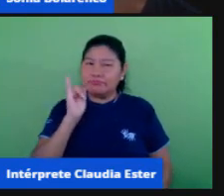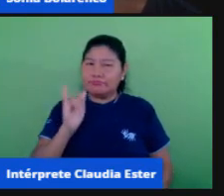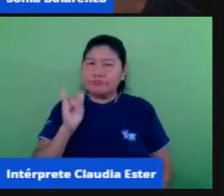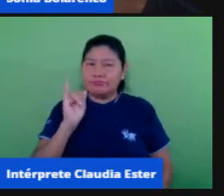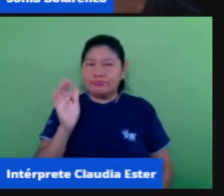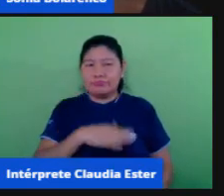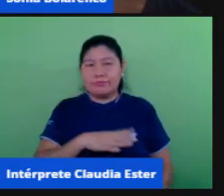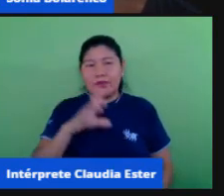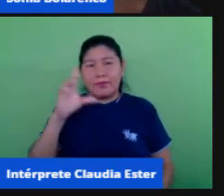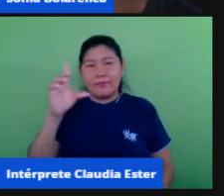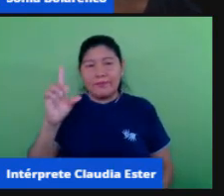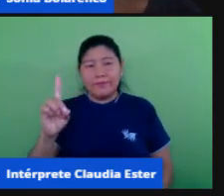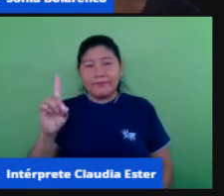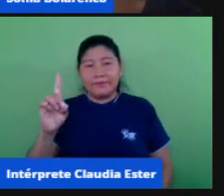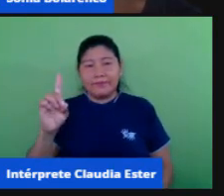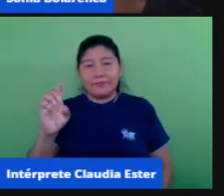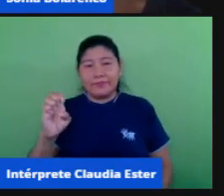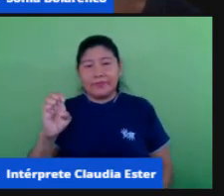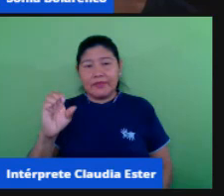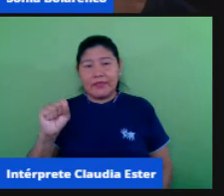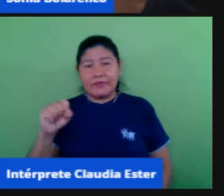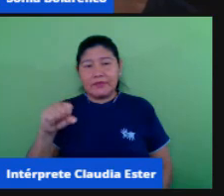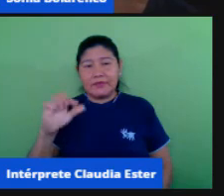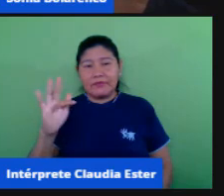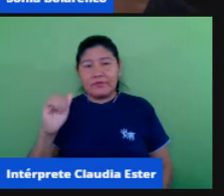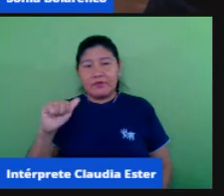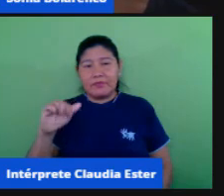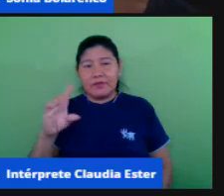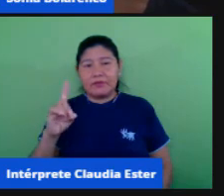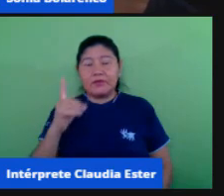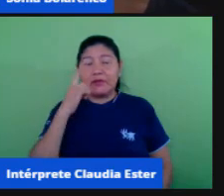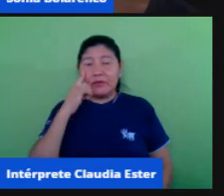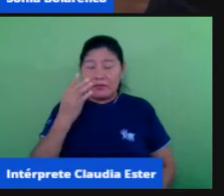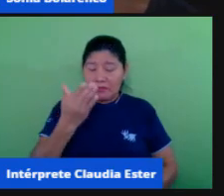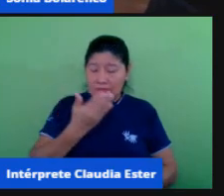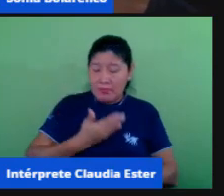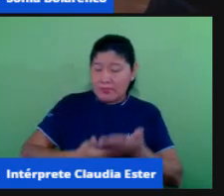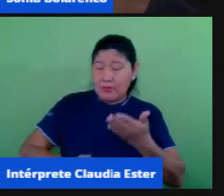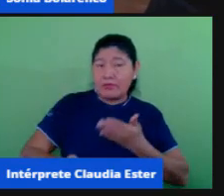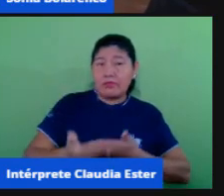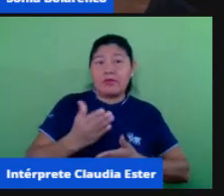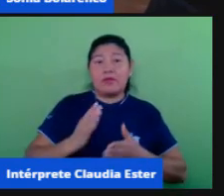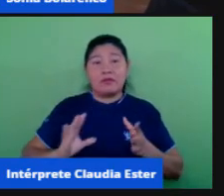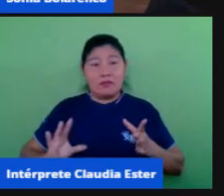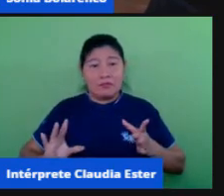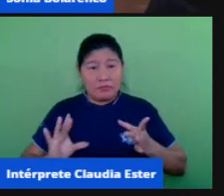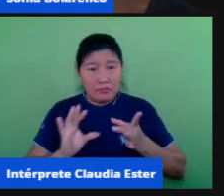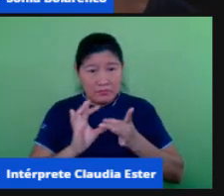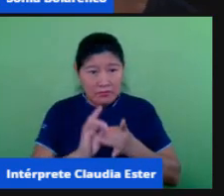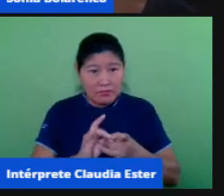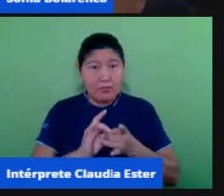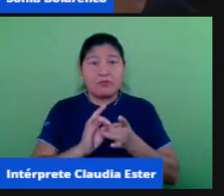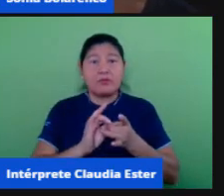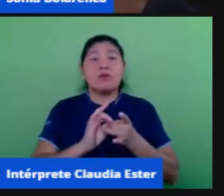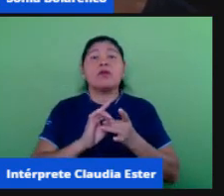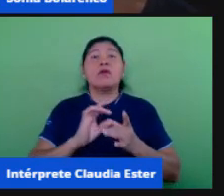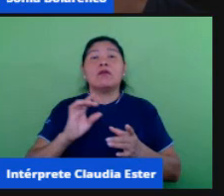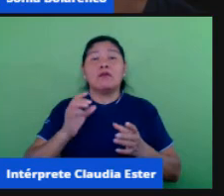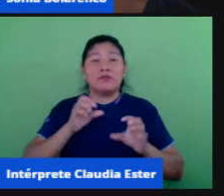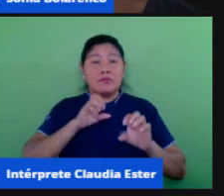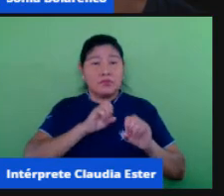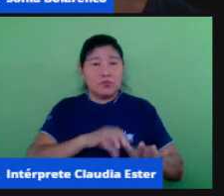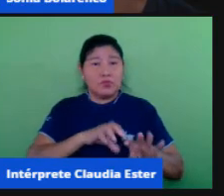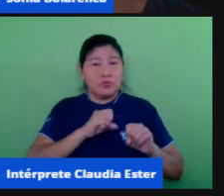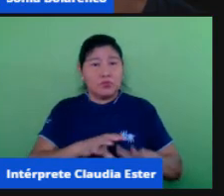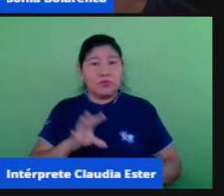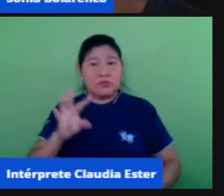na relação na interface entre educação e TIC um outro ponto que se desenvolve que nós